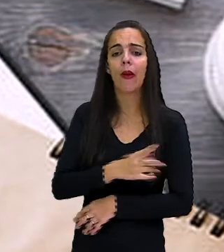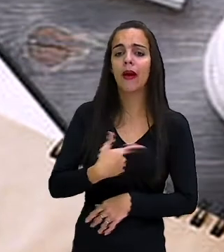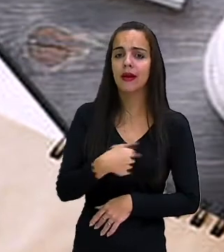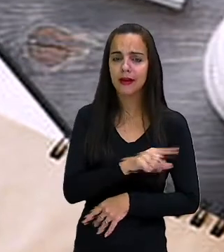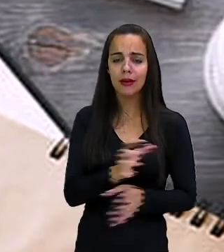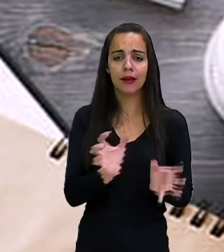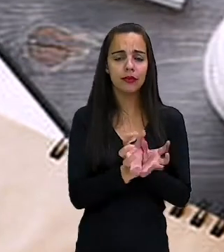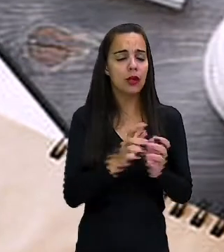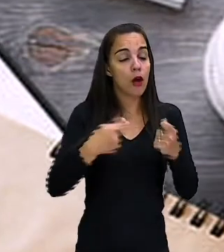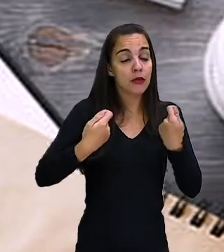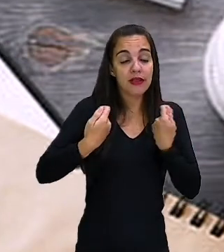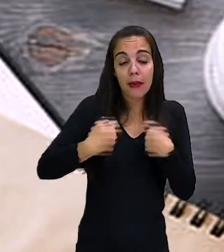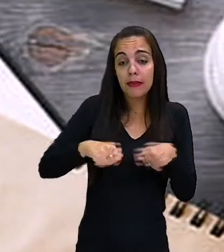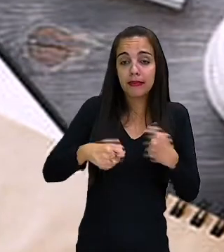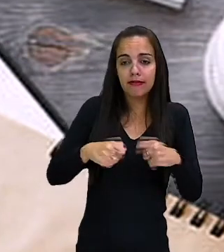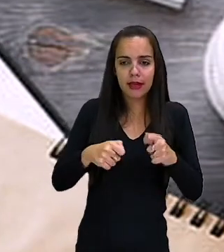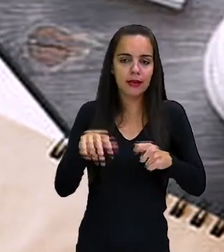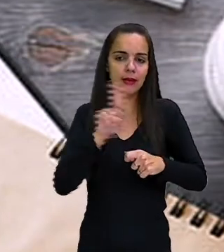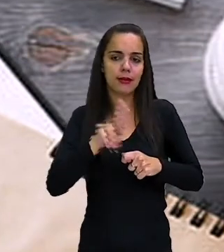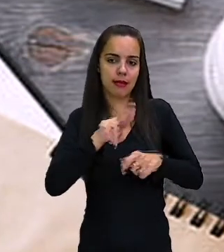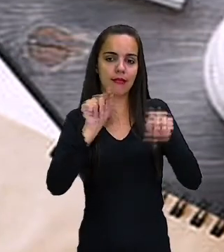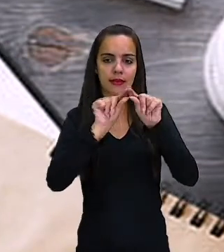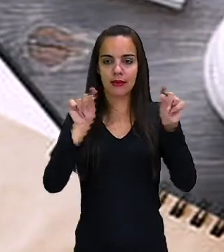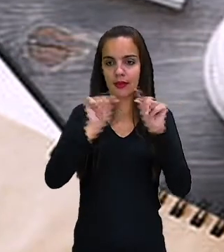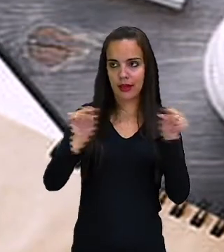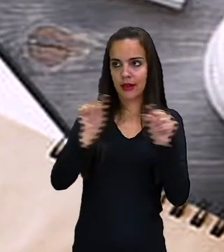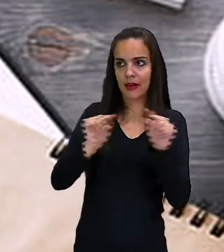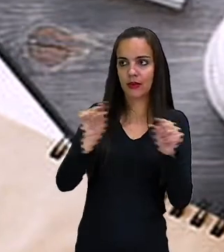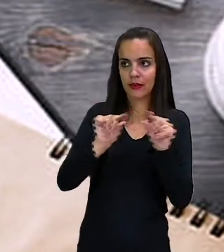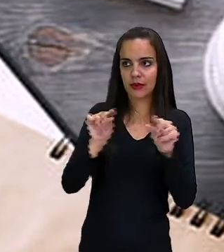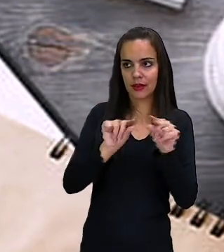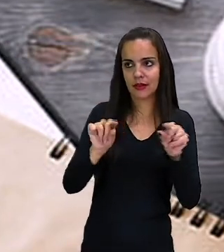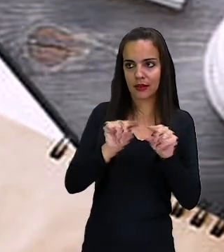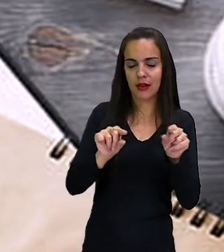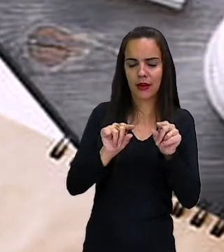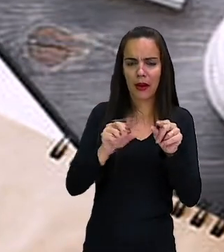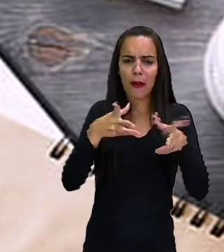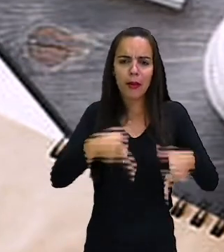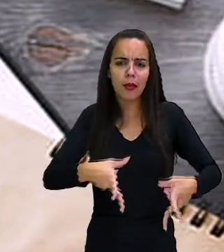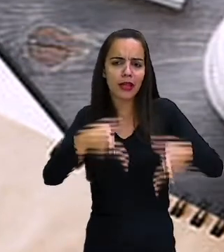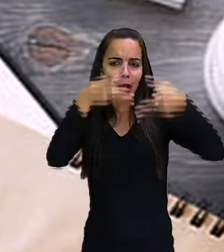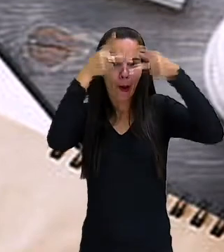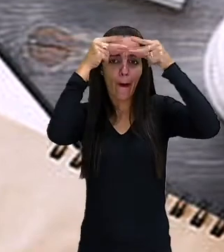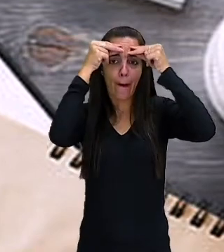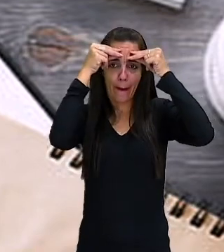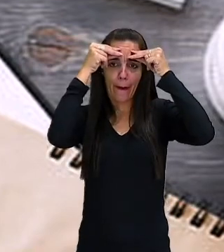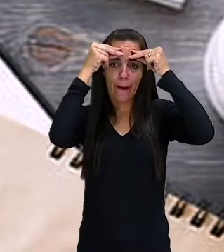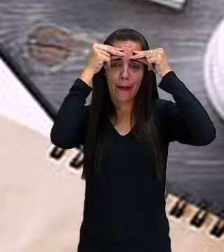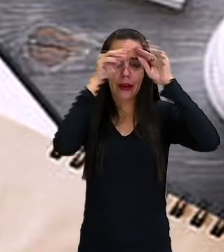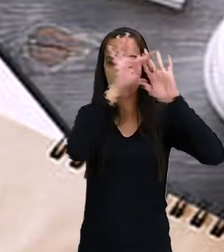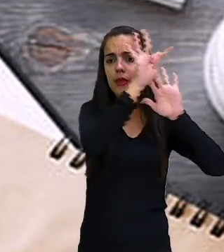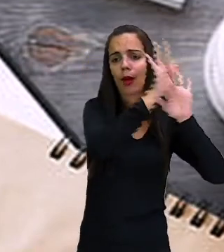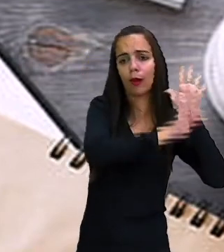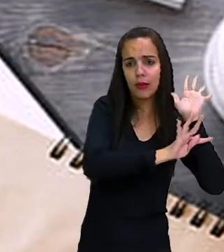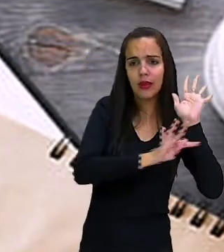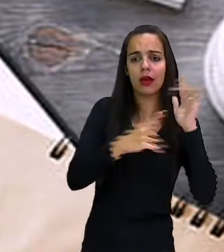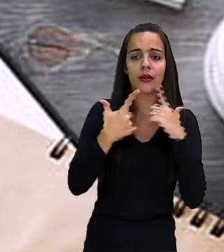precisar aí dessas artimanhas para tentar entender e compreender o texto ou a